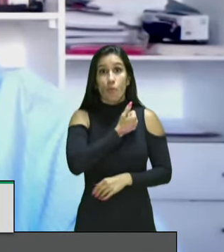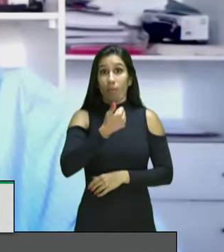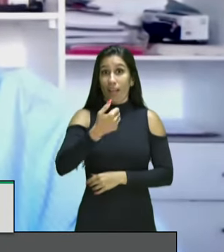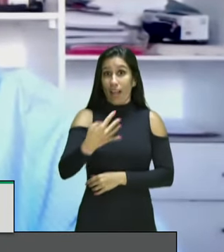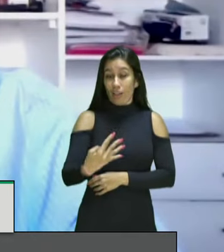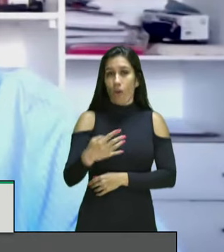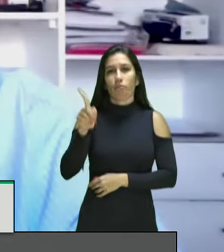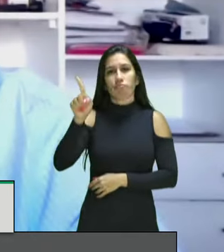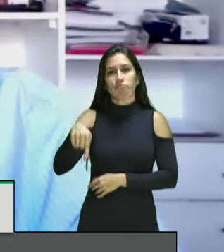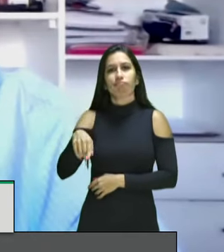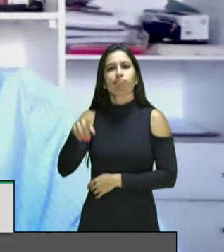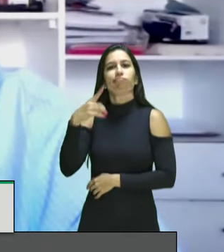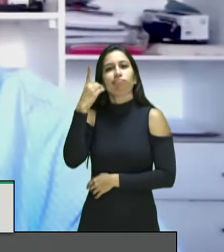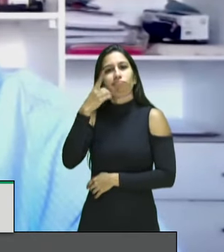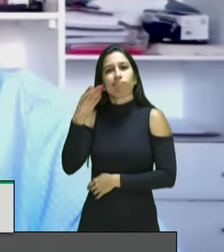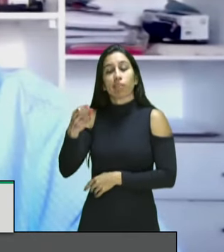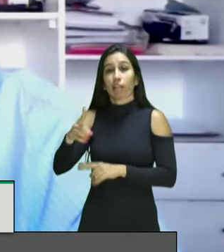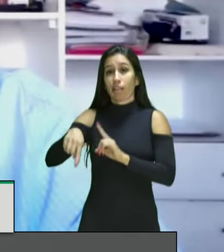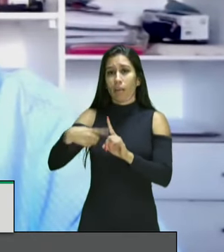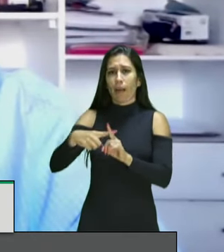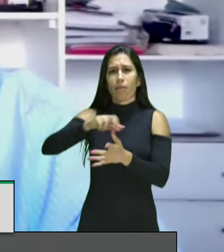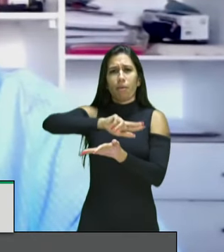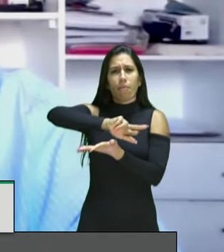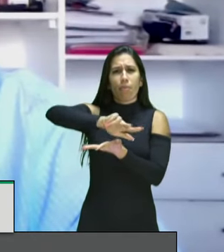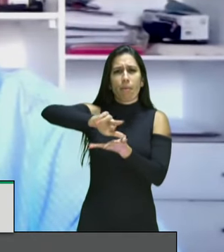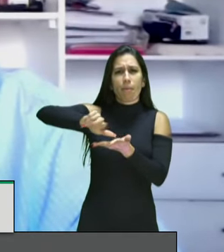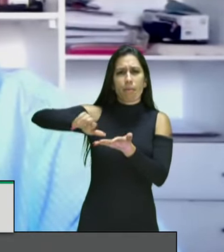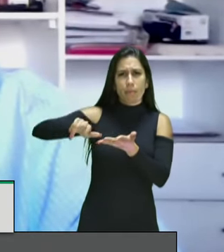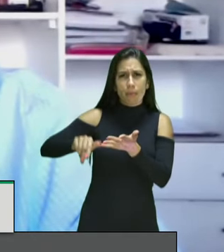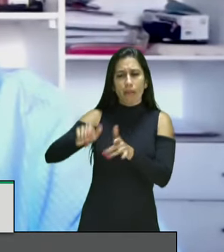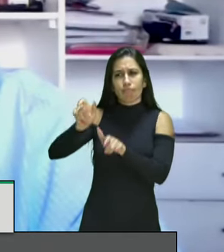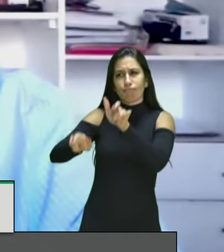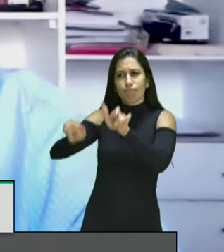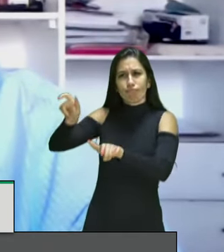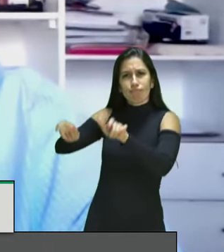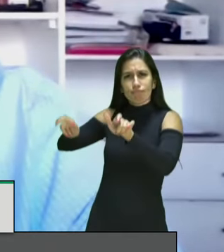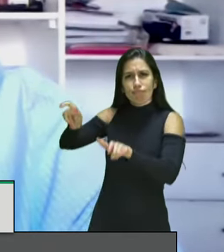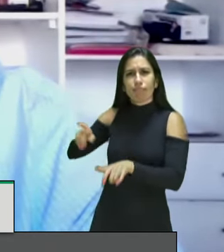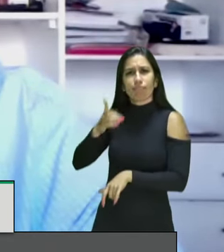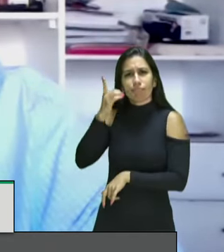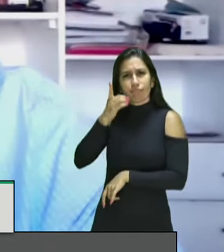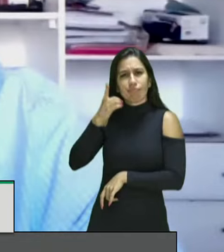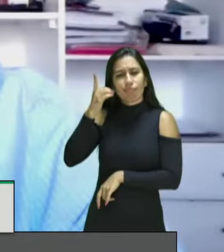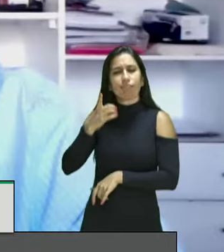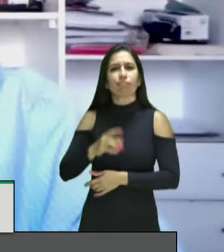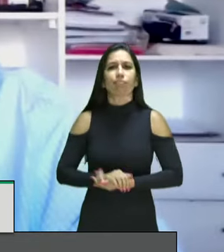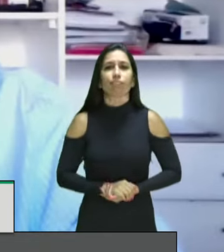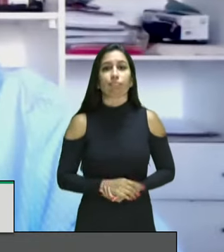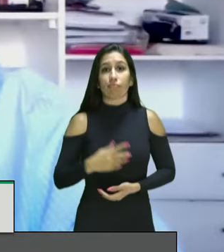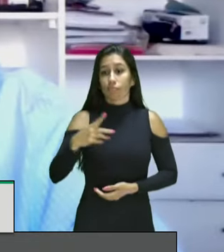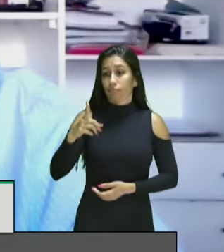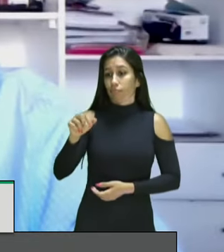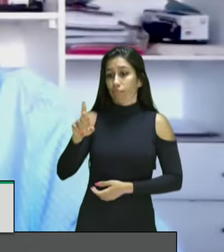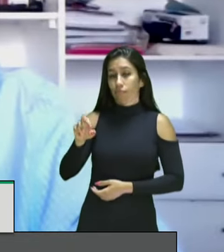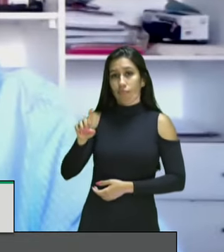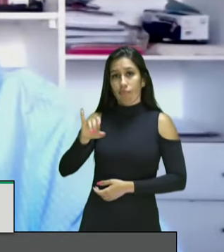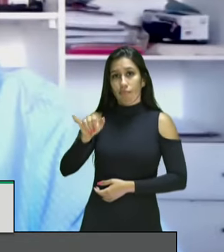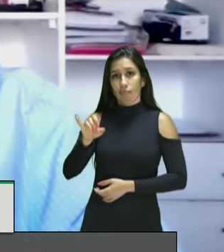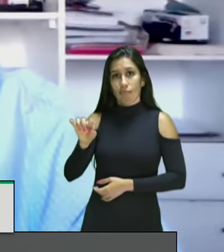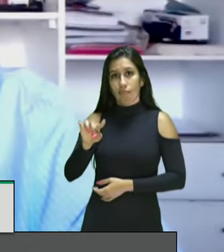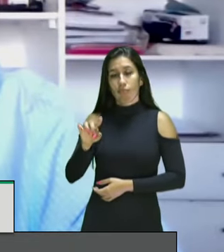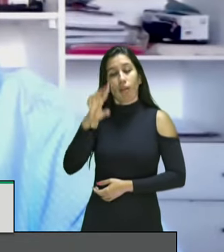deputados Bira do Pindaré, Érica Cocay, Frei Anastácio, Joênia Uapixana, Padre João, Sâmia Bonfim e